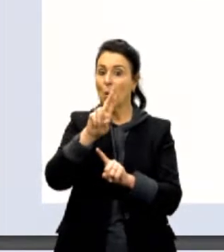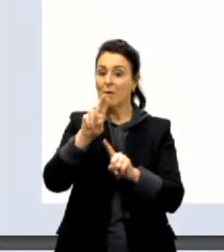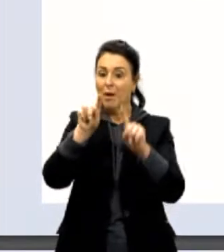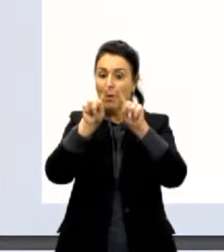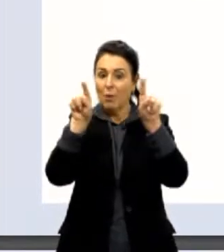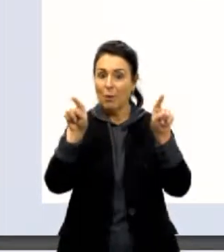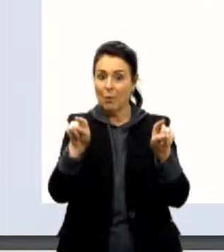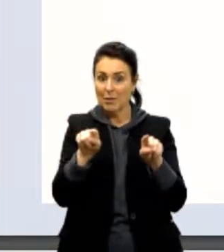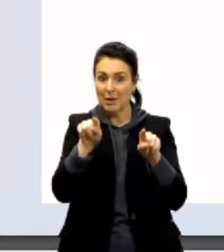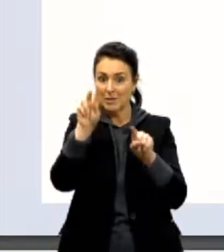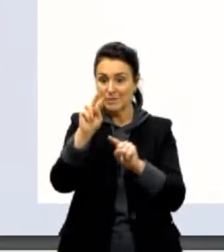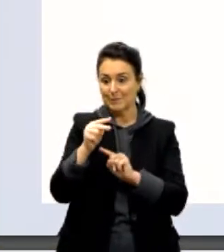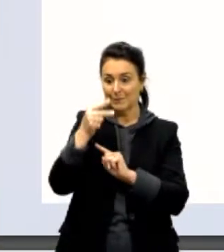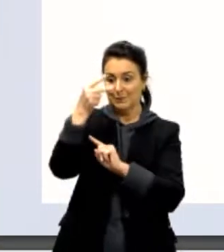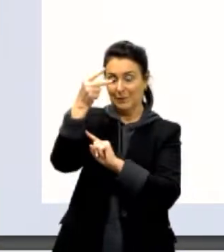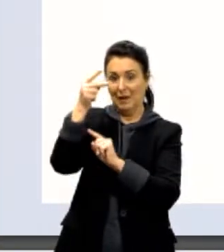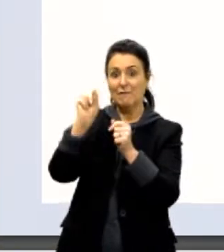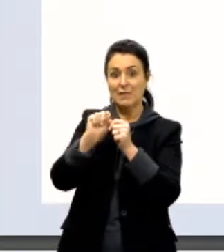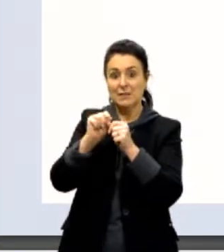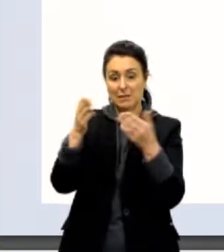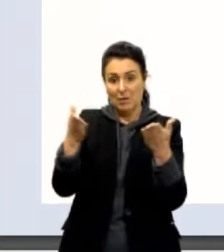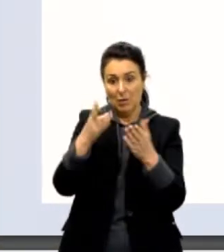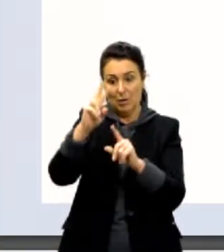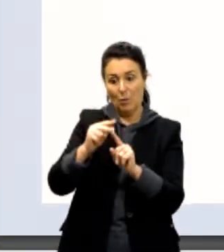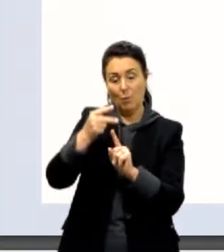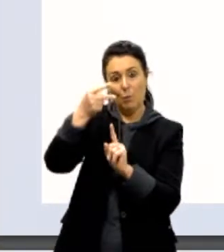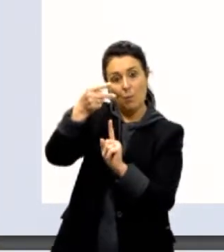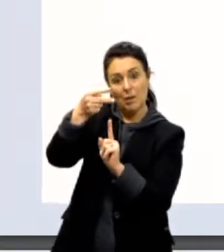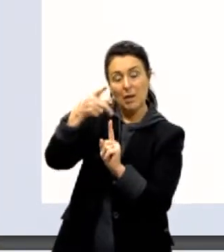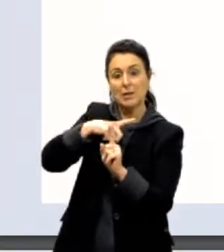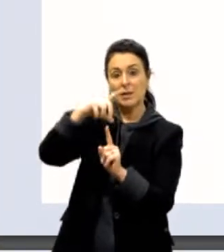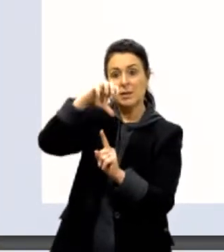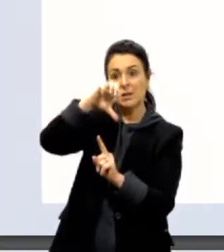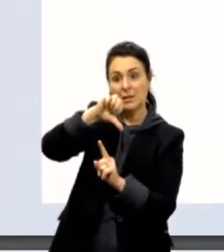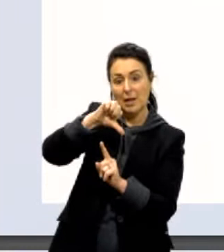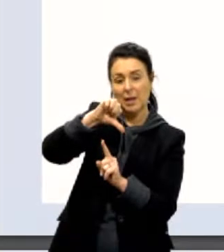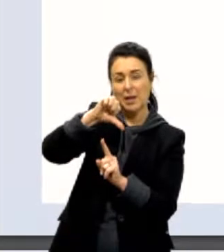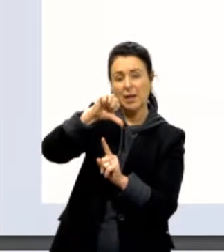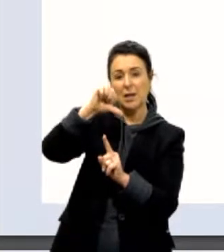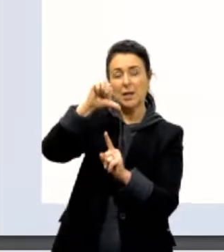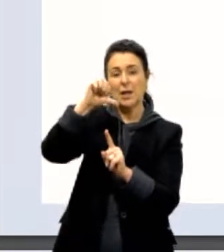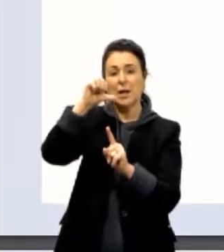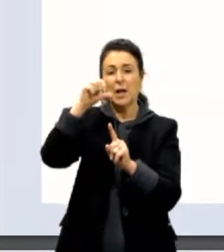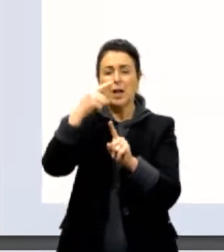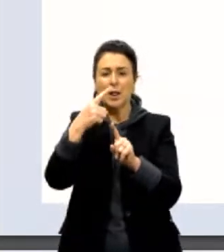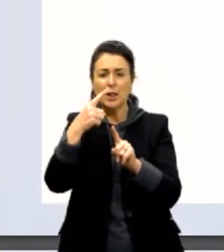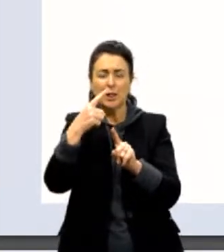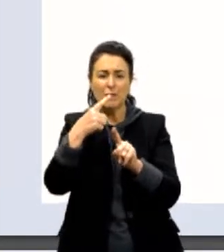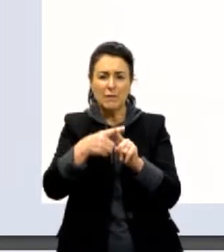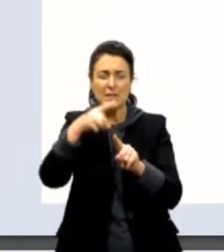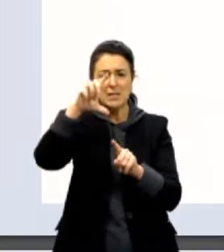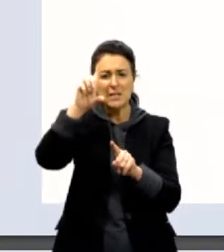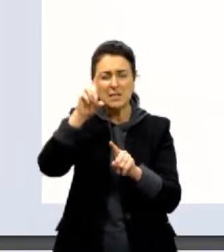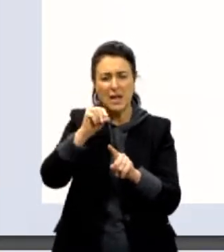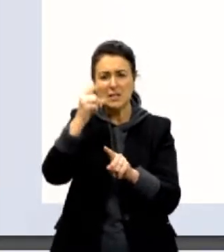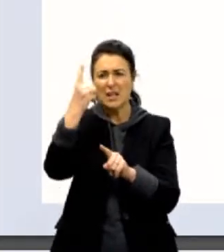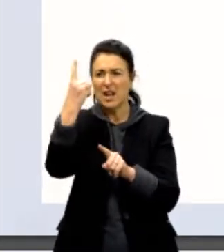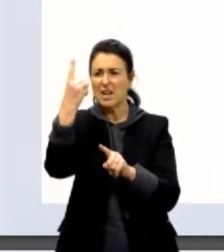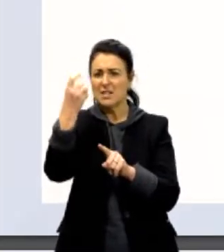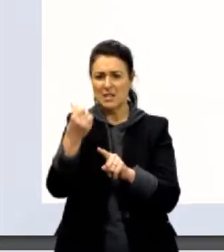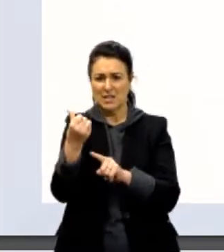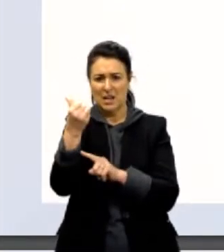Fazendo essa operação de quadrado, nós temos aí 9 vezes 10 na 16 e agora ficou um cálculo bastante mais simples.